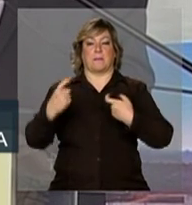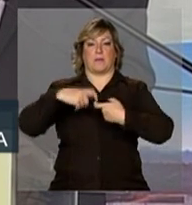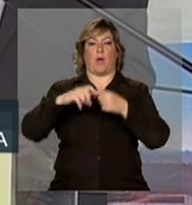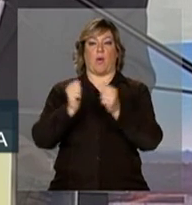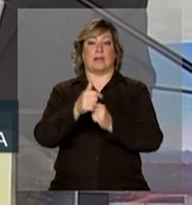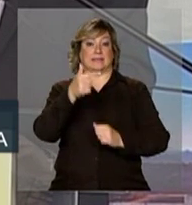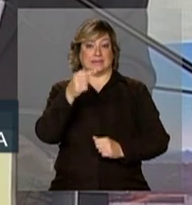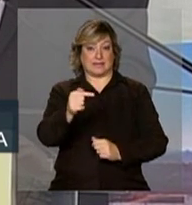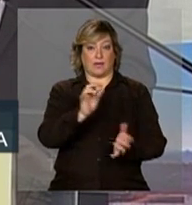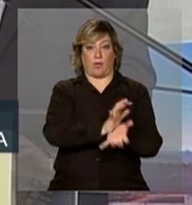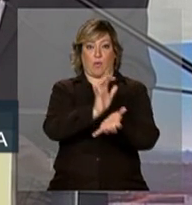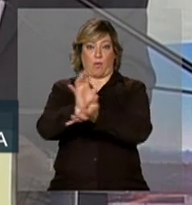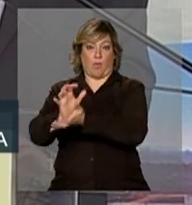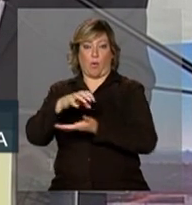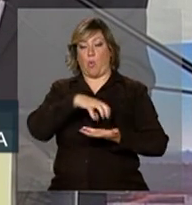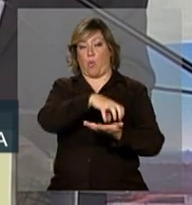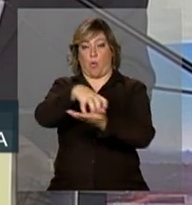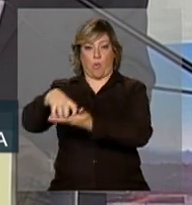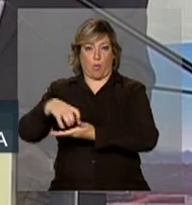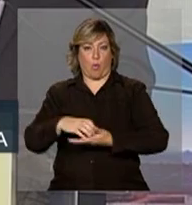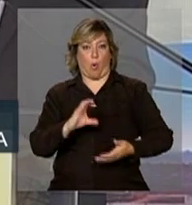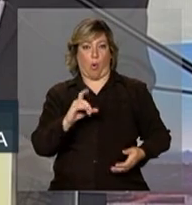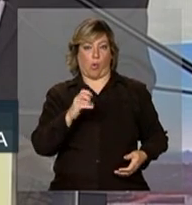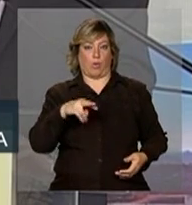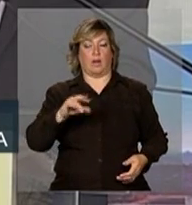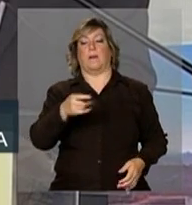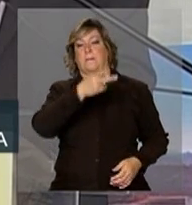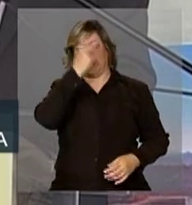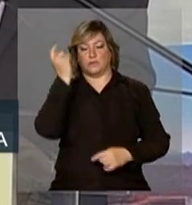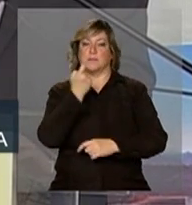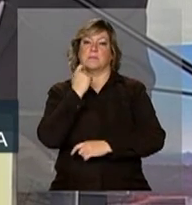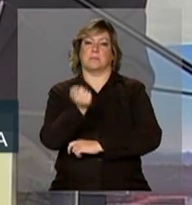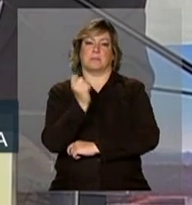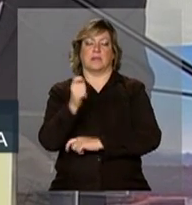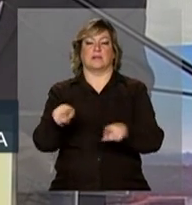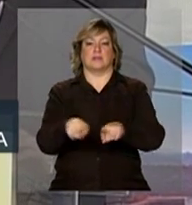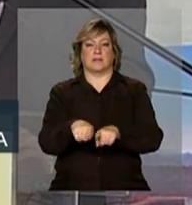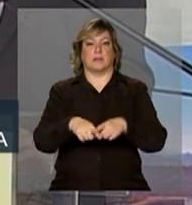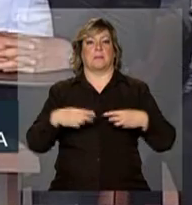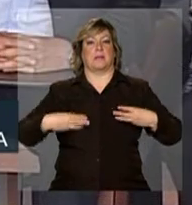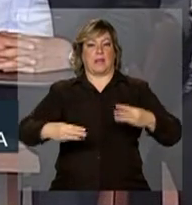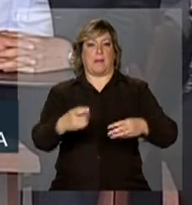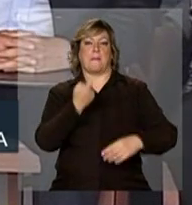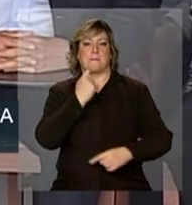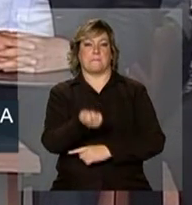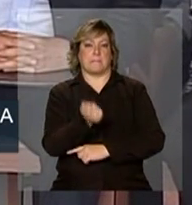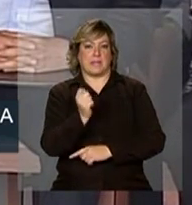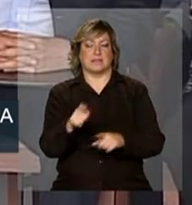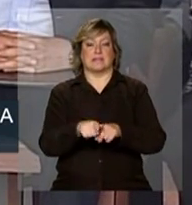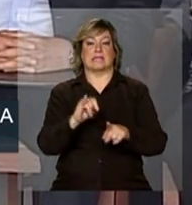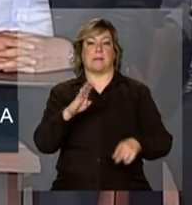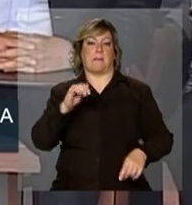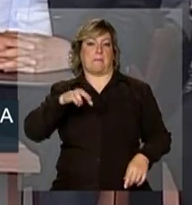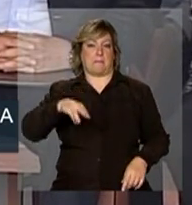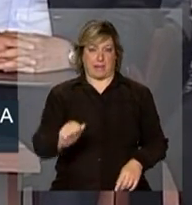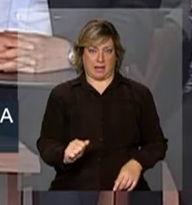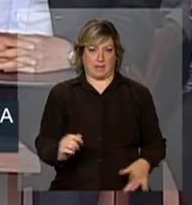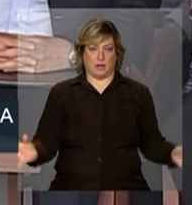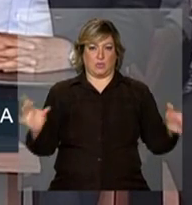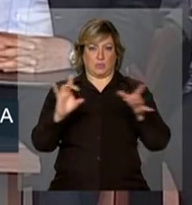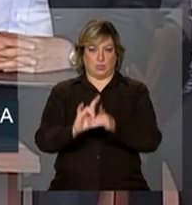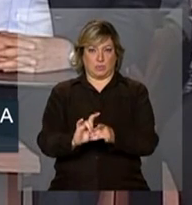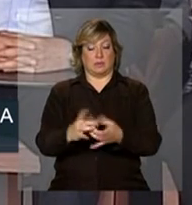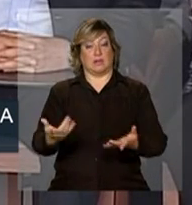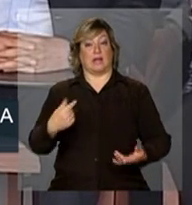com as 7 colônias de pescadores da região, o Ministério da Pesca e Aquicultura e o IBAMA. Como líder do consórcio